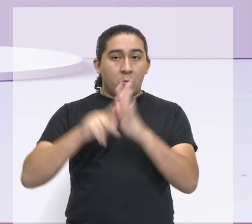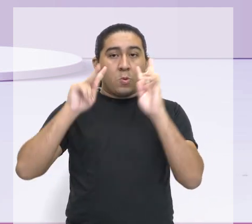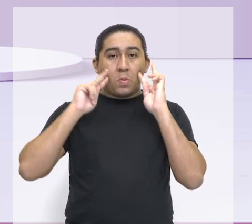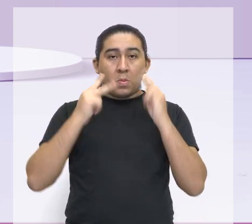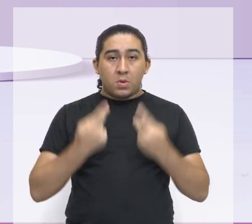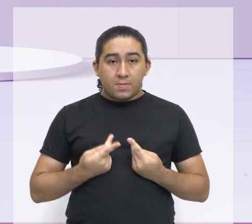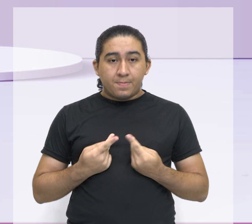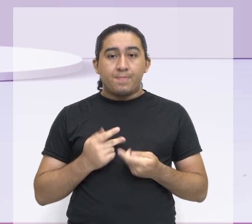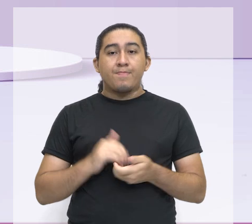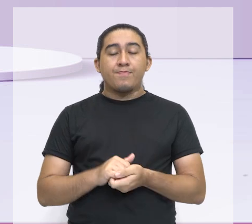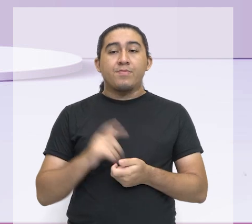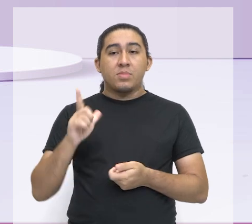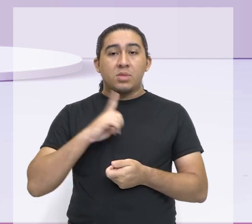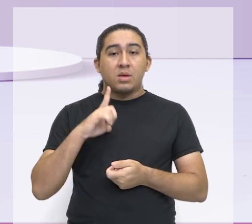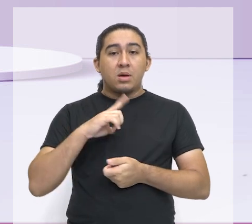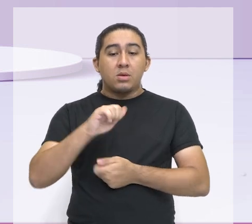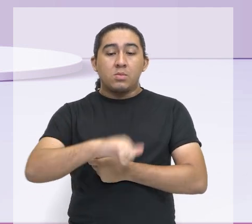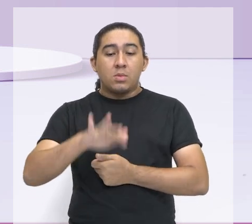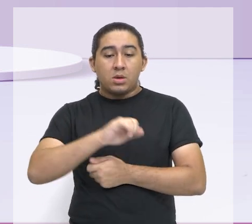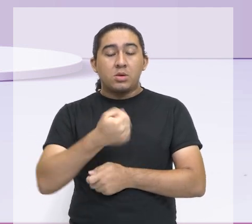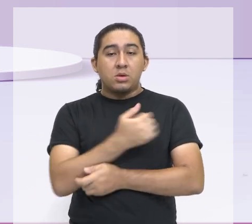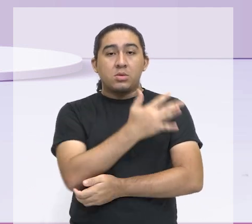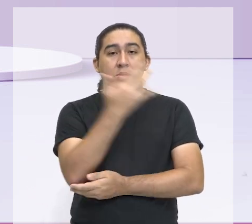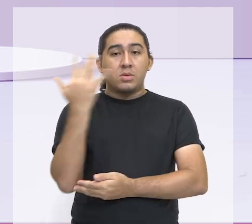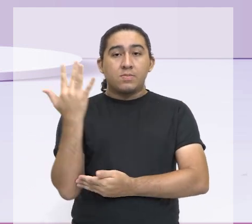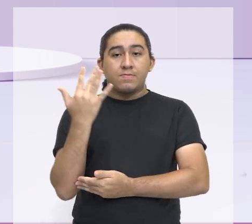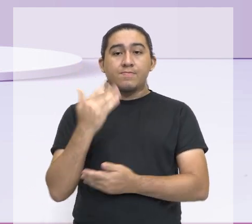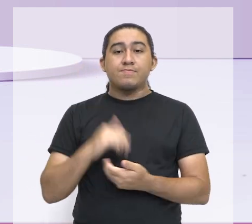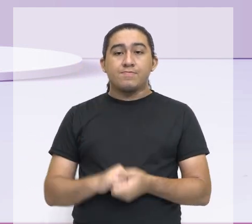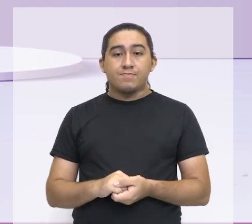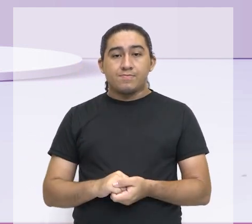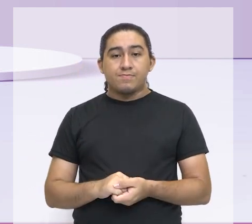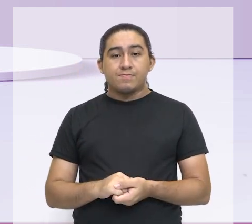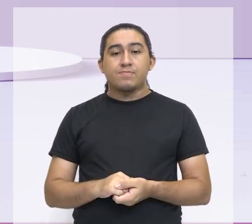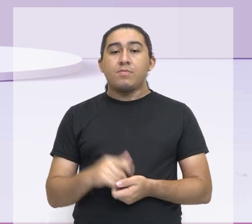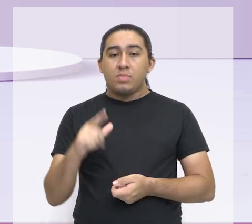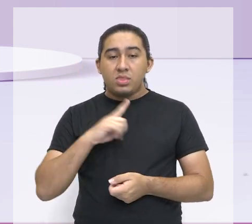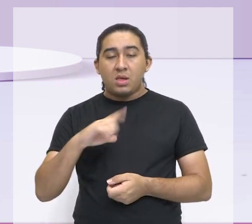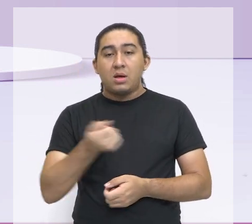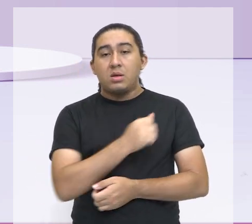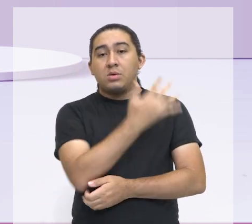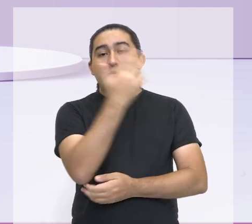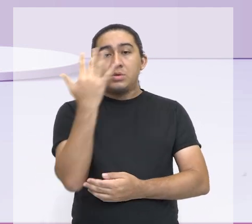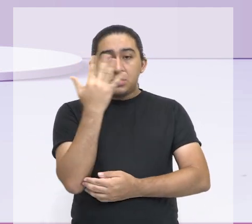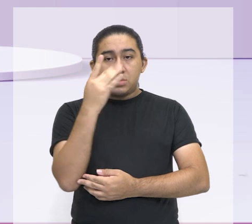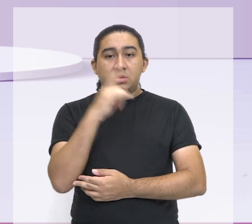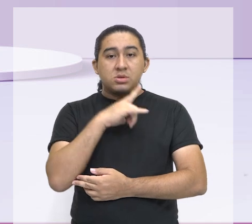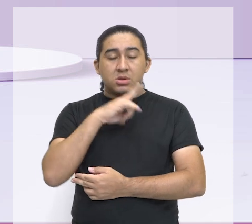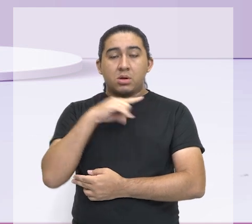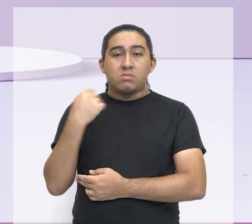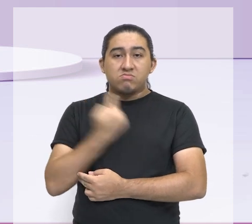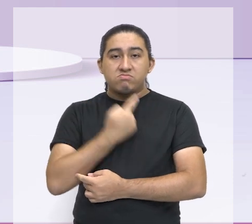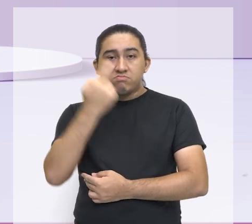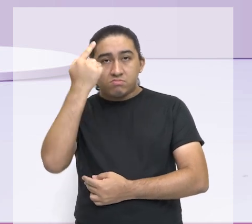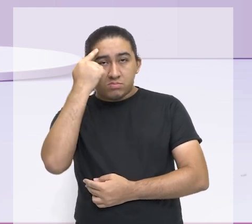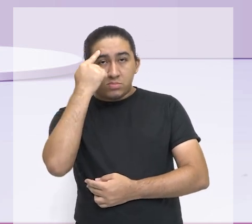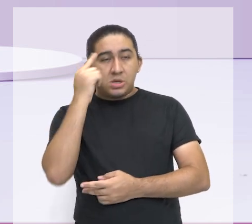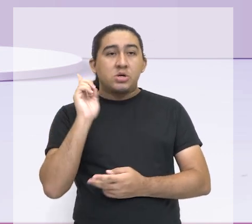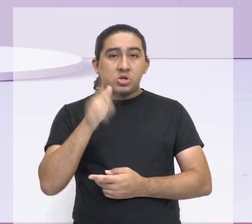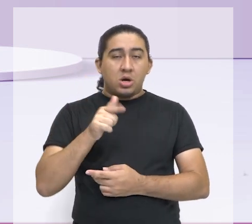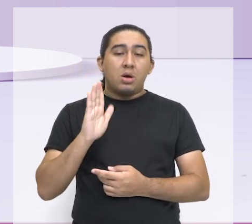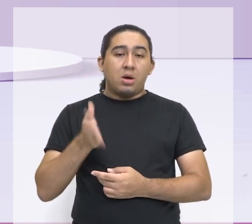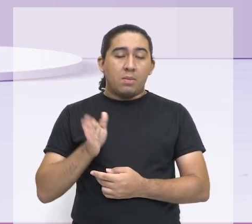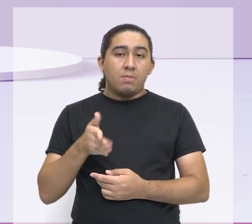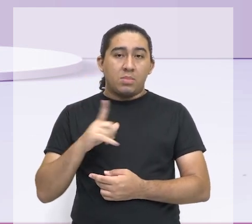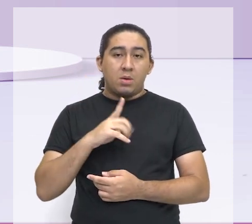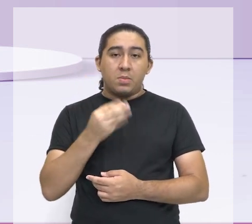na natureza. Então, nós temos a natureza, aí colocada para nós, e